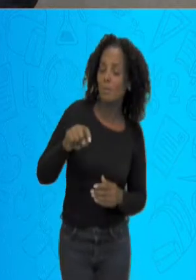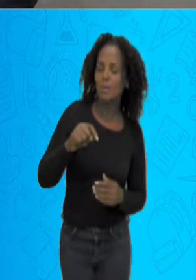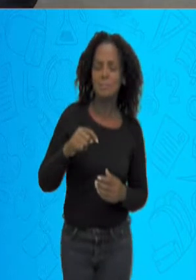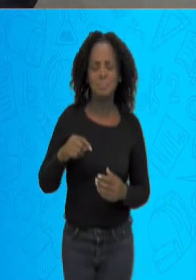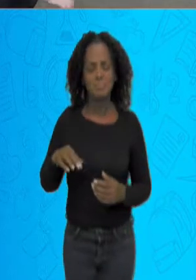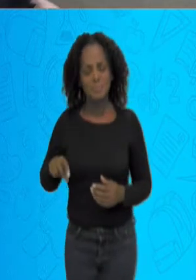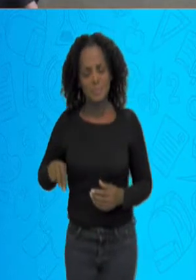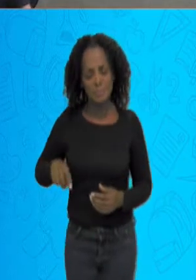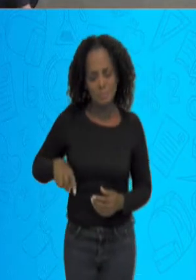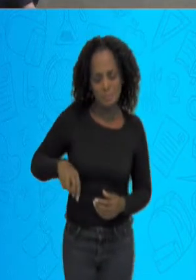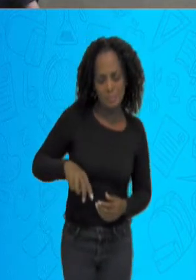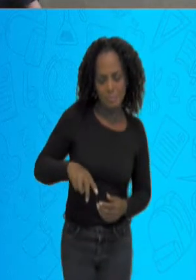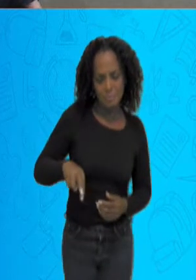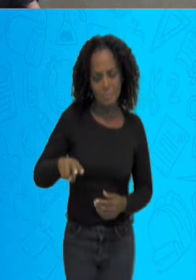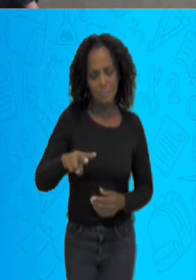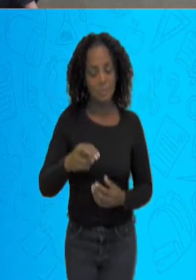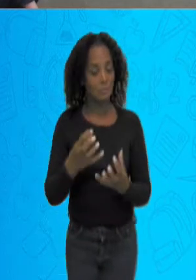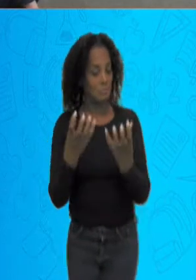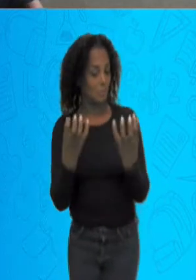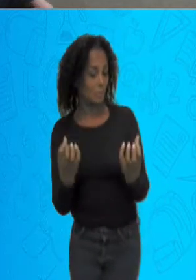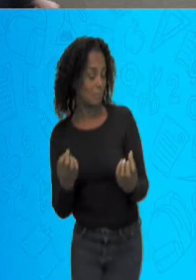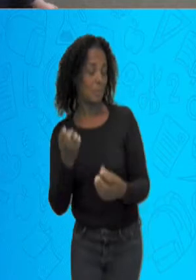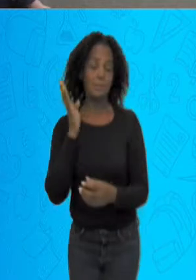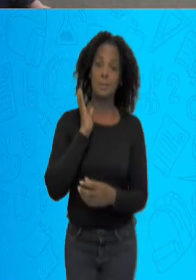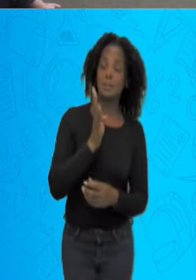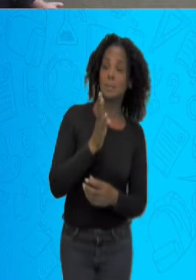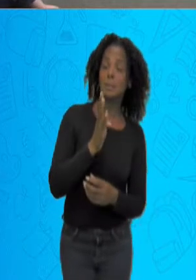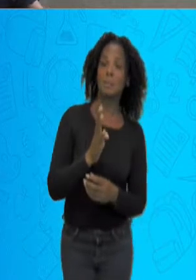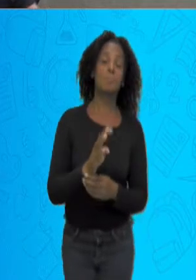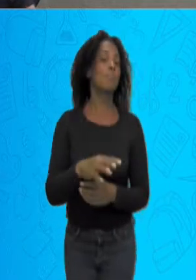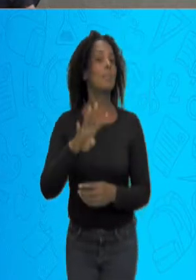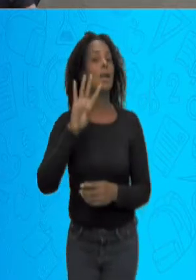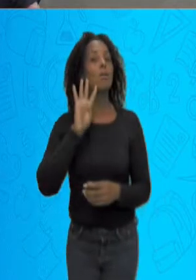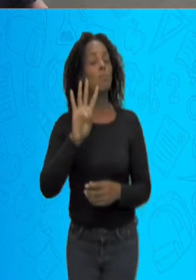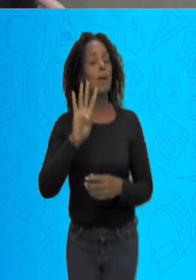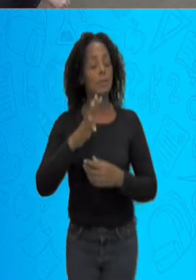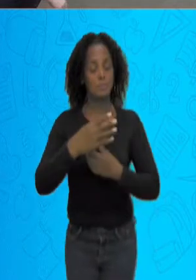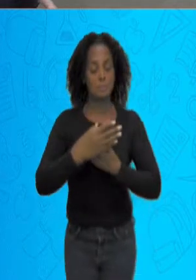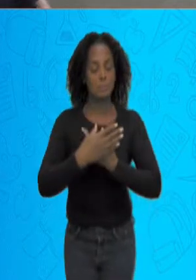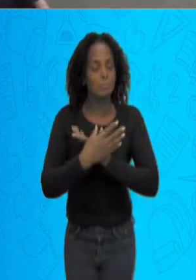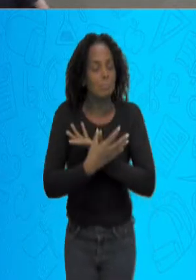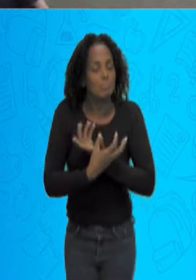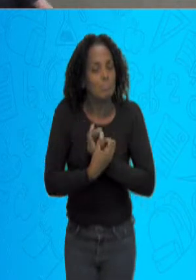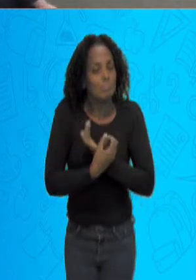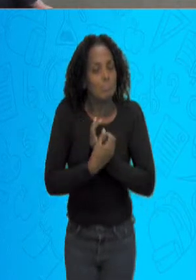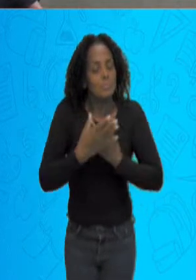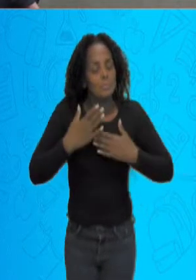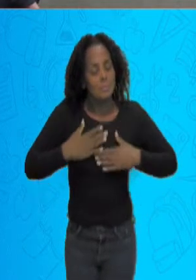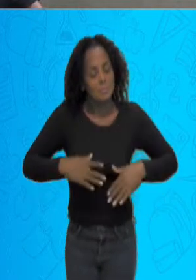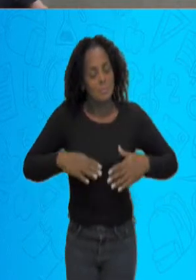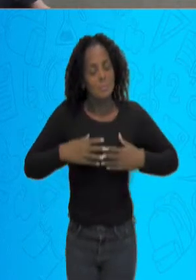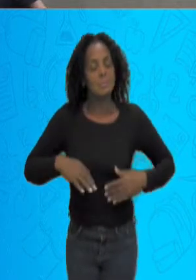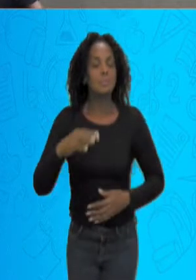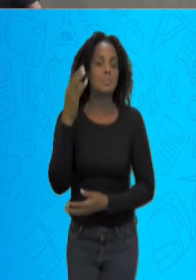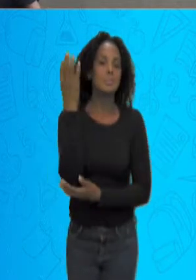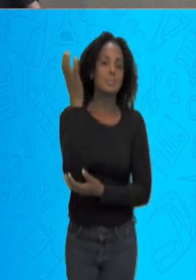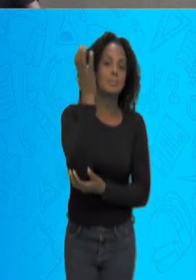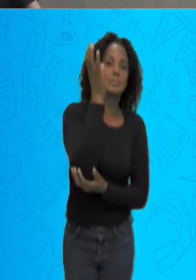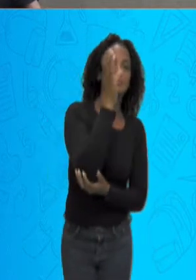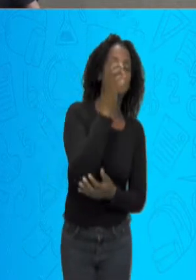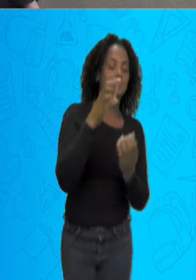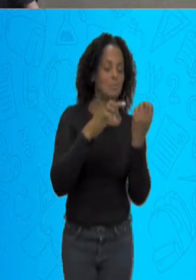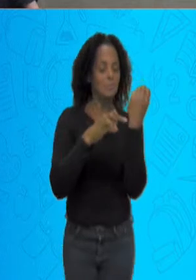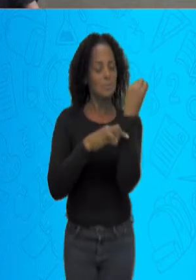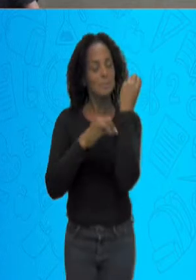se arrastam pela grama em direção às quatro joaninhas, que descansam à sombra das folhas,